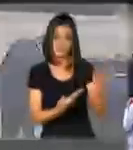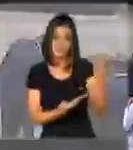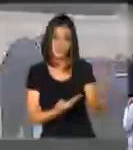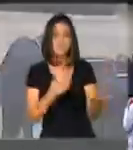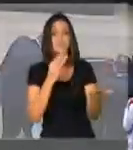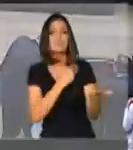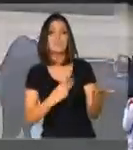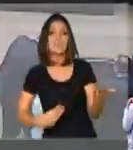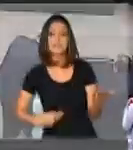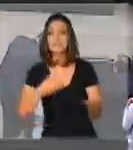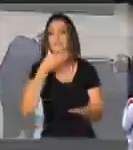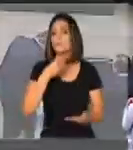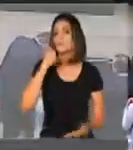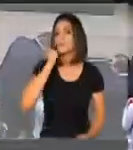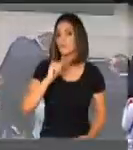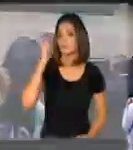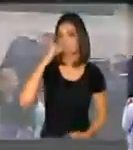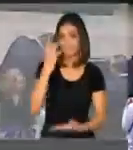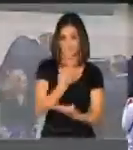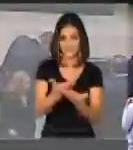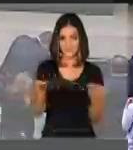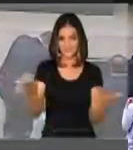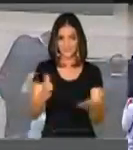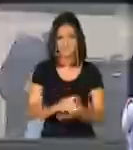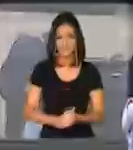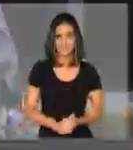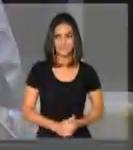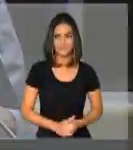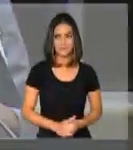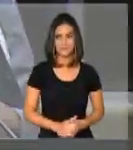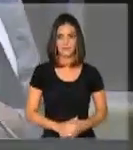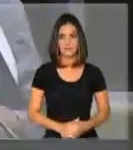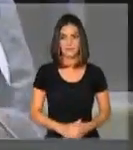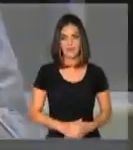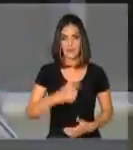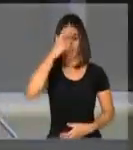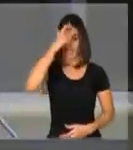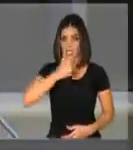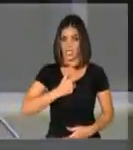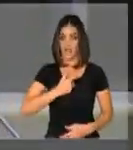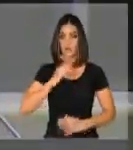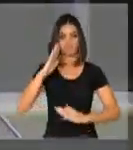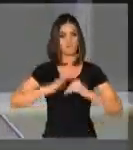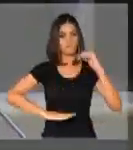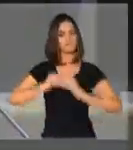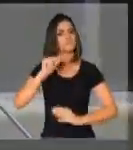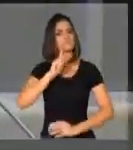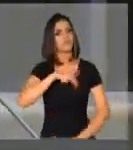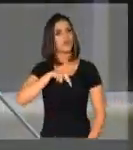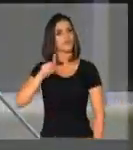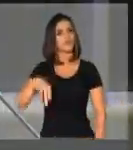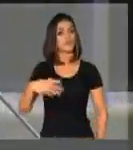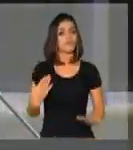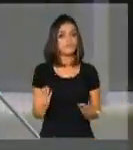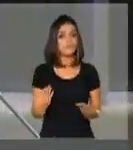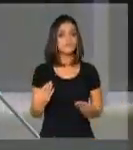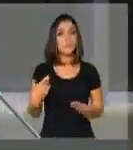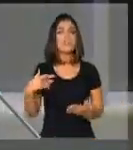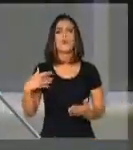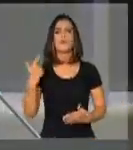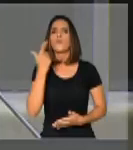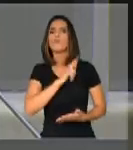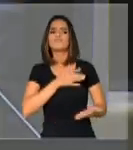ministro, senhoras e senhores parlamentares, eu sou professor. O que me trouxe a